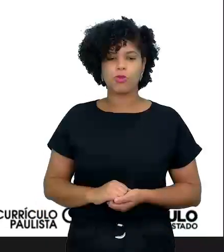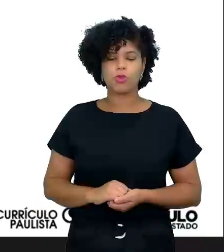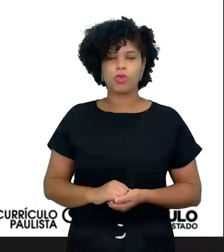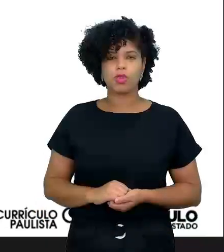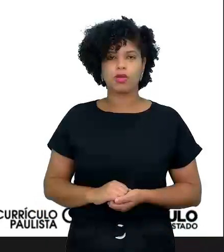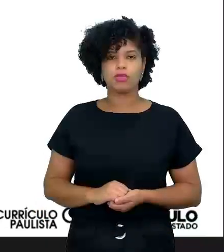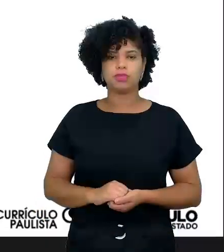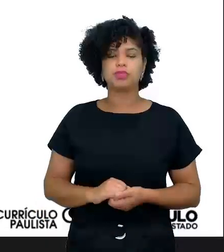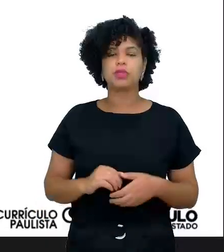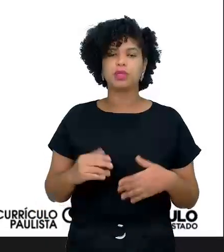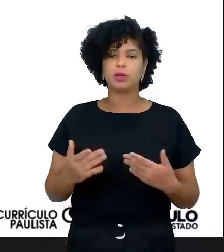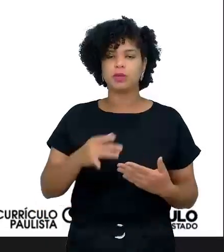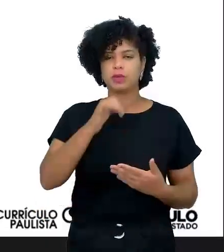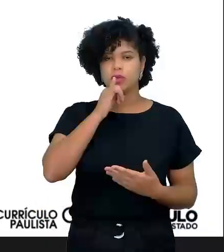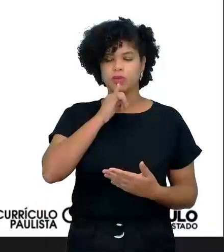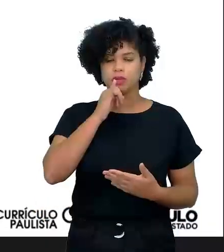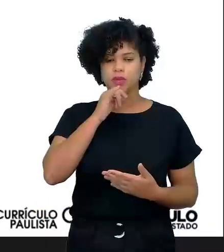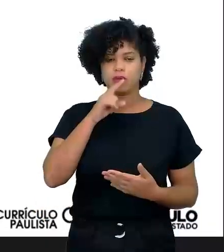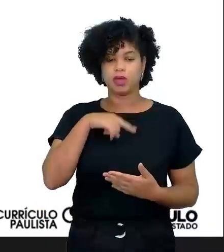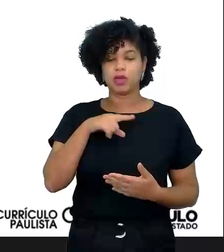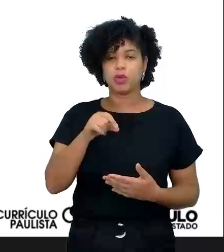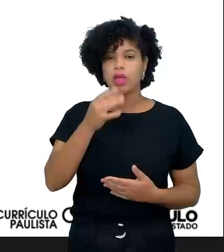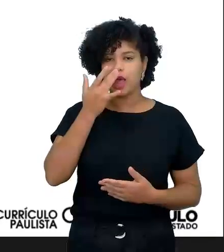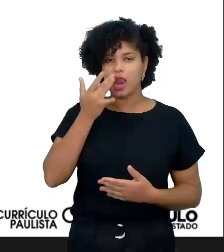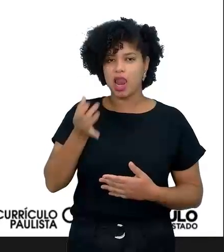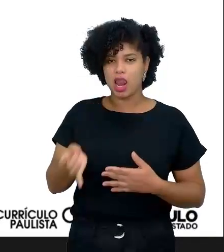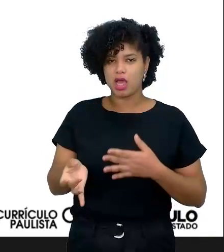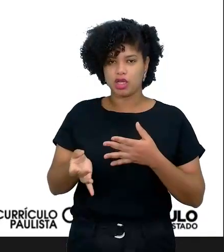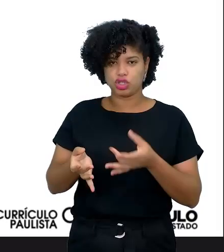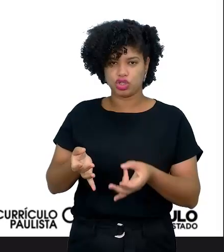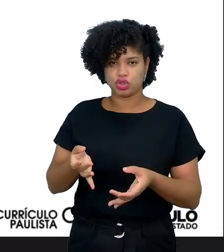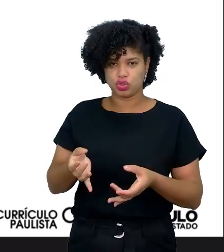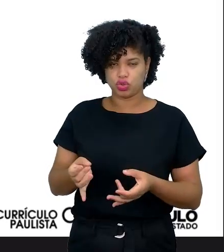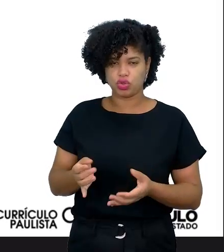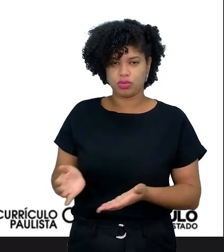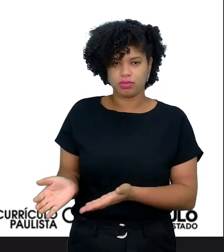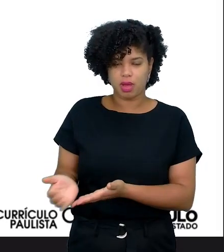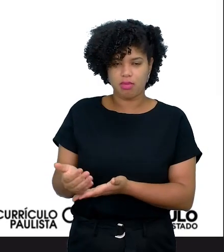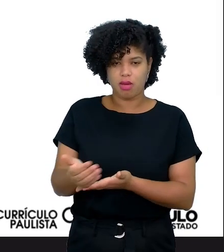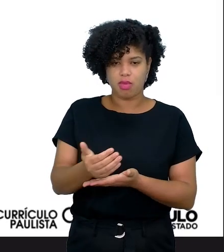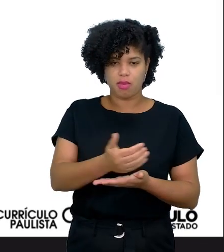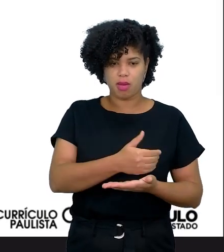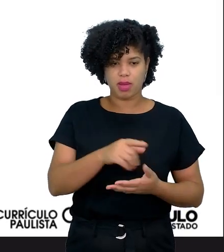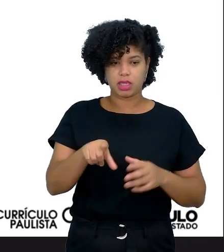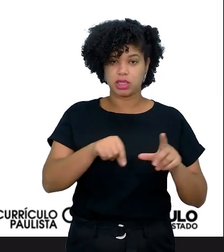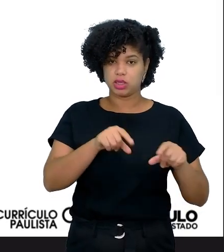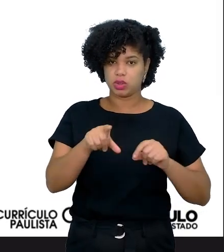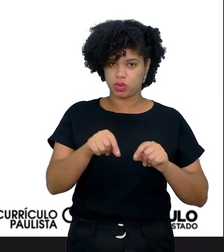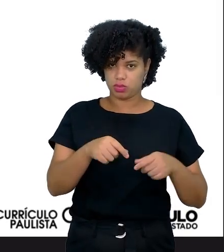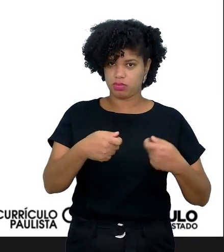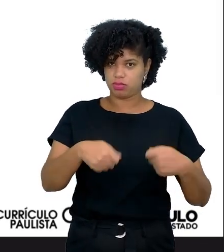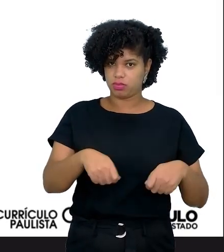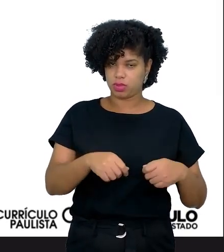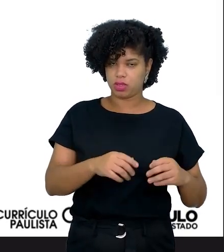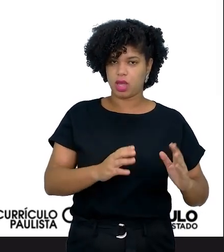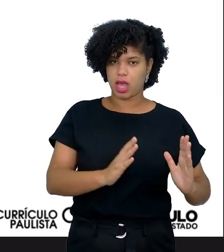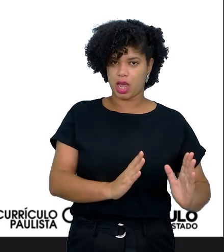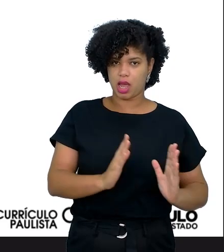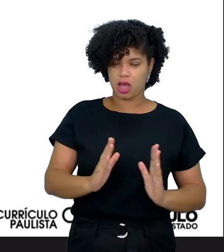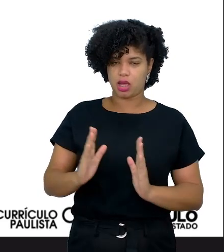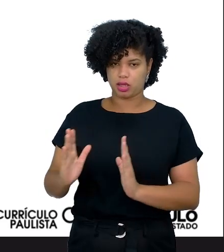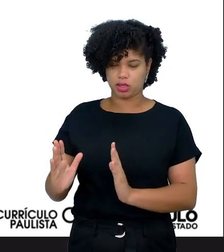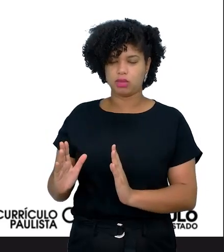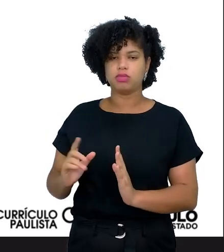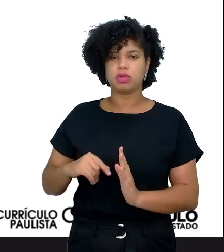Então, eu coloquei aqui como exemplo a coleta seletiva de lixo. E aí, essa produção textual, vou